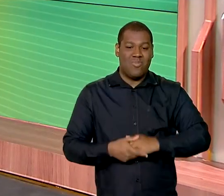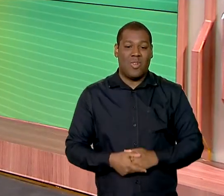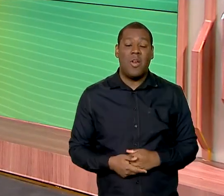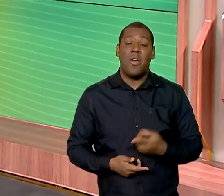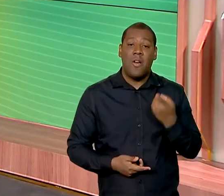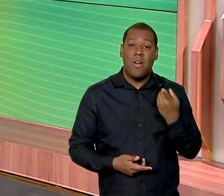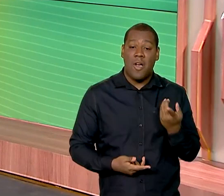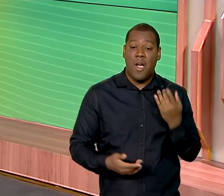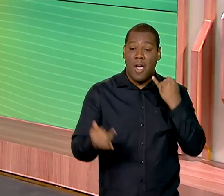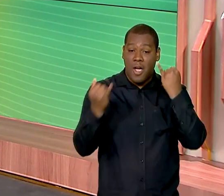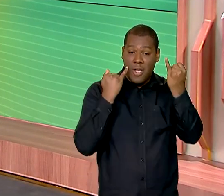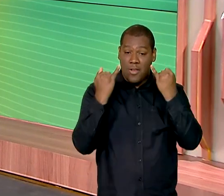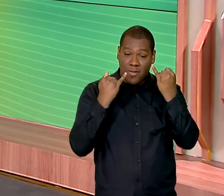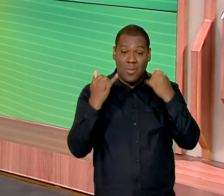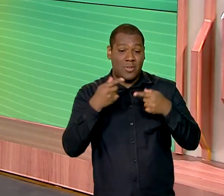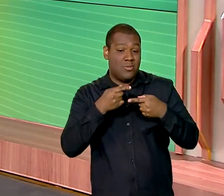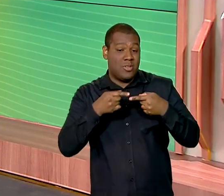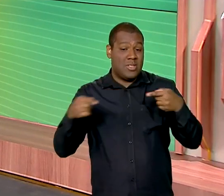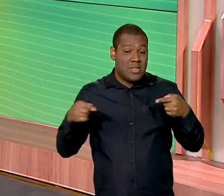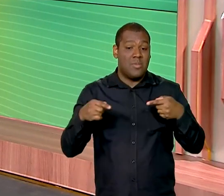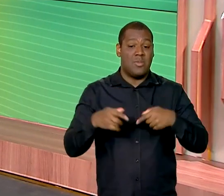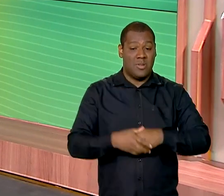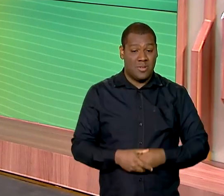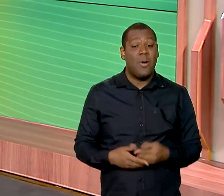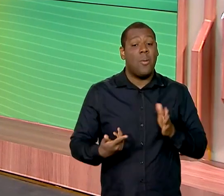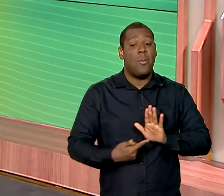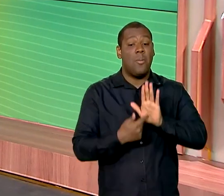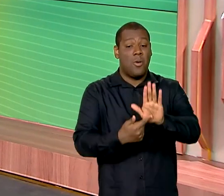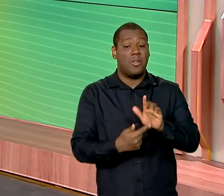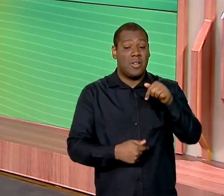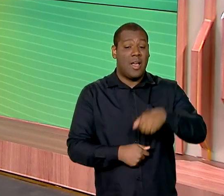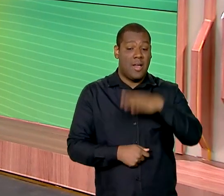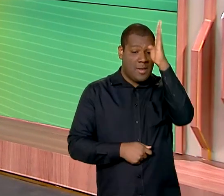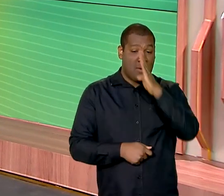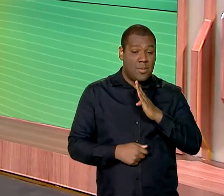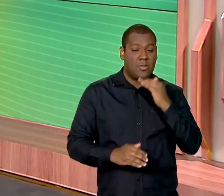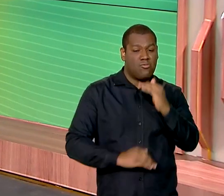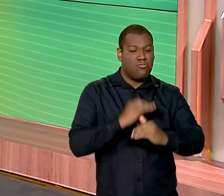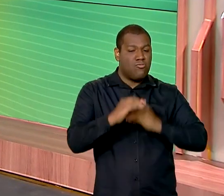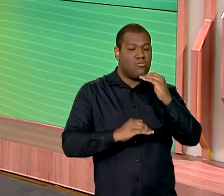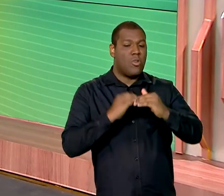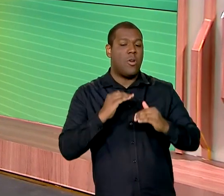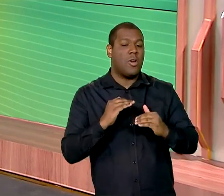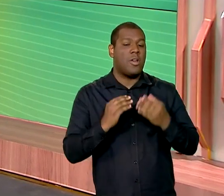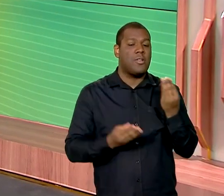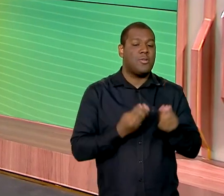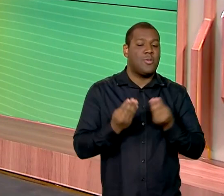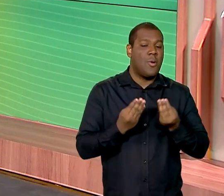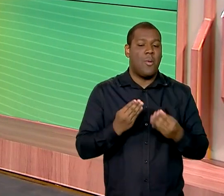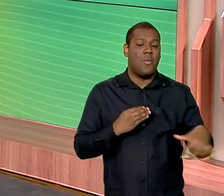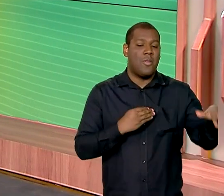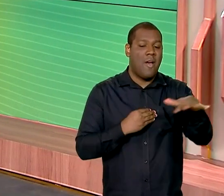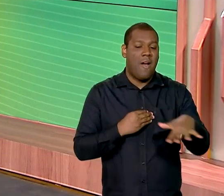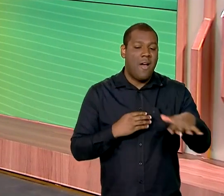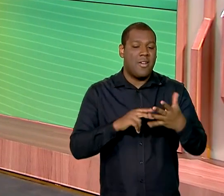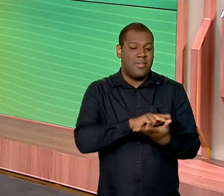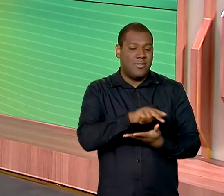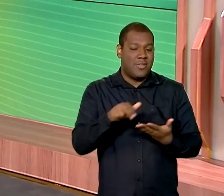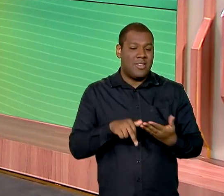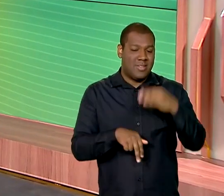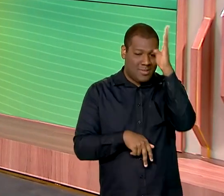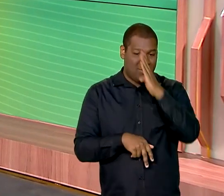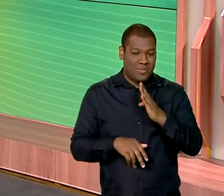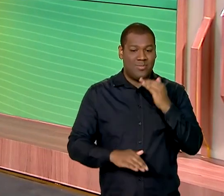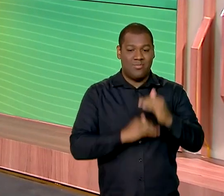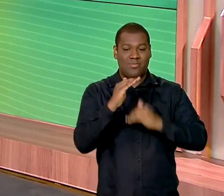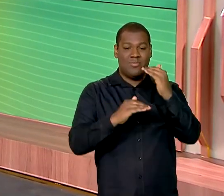notícias divulgadas ao longo da semana que mostram aí como o país está avançando em diferentes áreas. Vamos ver então o que